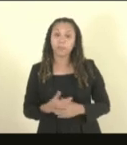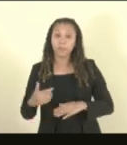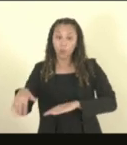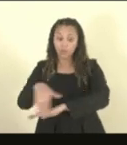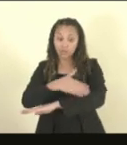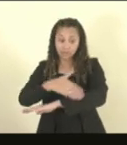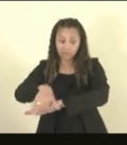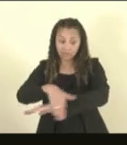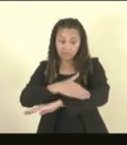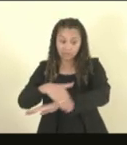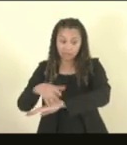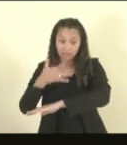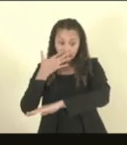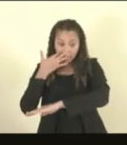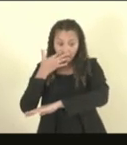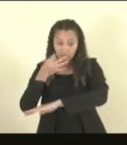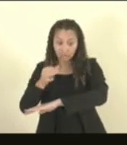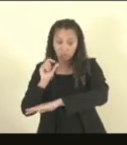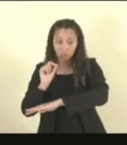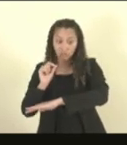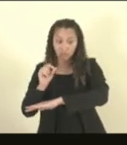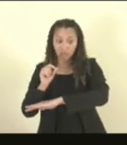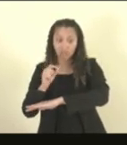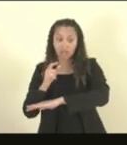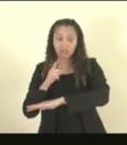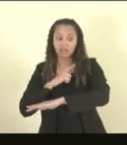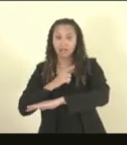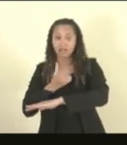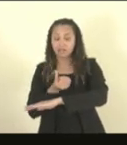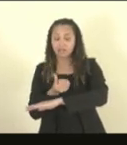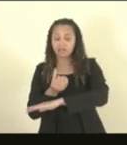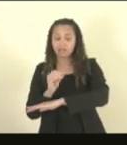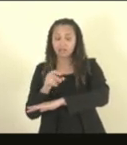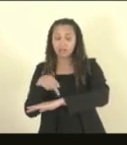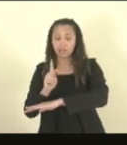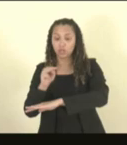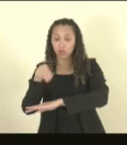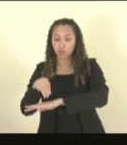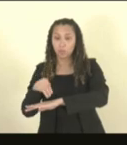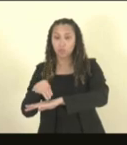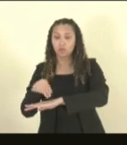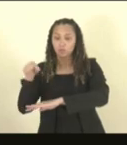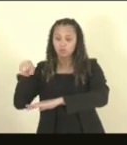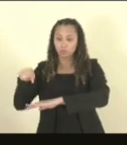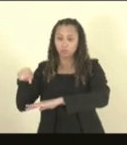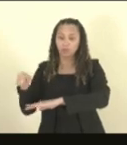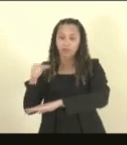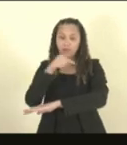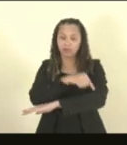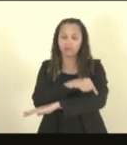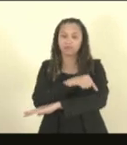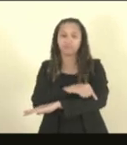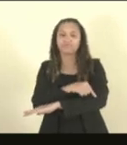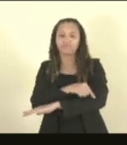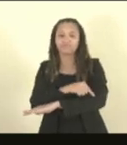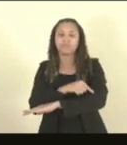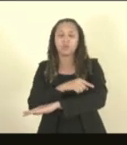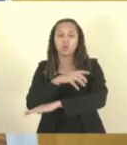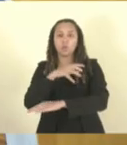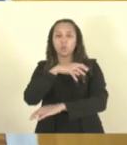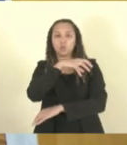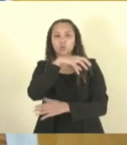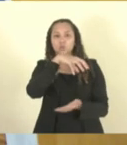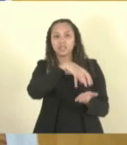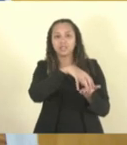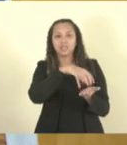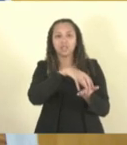estrada, ela diminui em aproximadamente 60 quilômetros a distância do Caparola e Capixaba para o centro de referência de